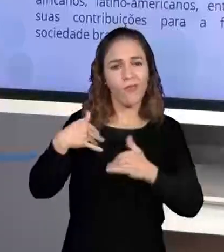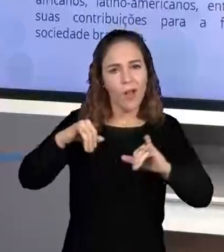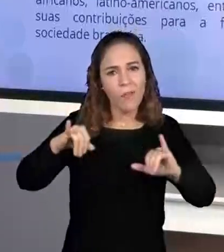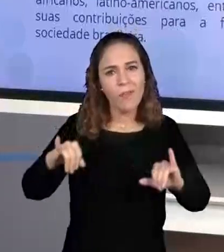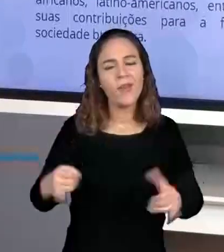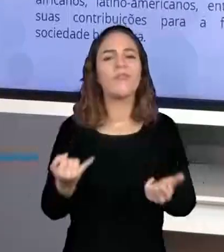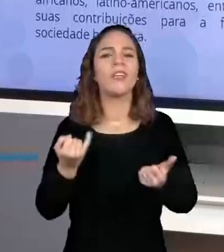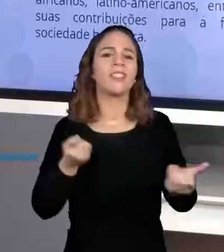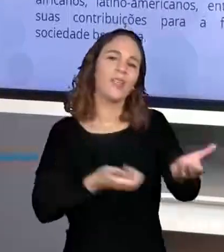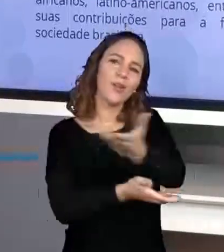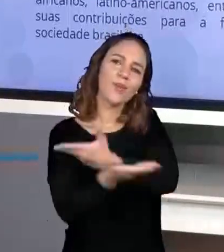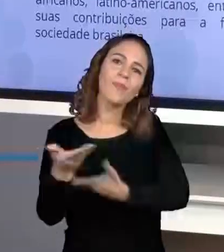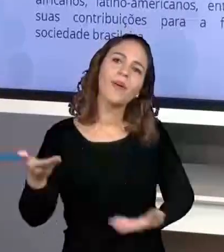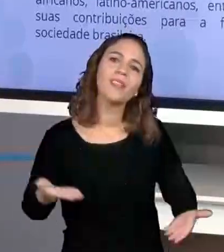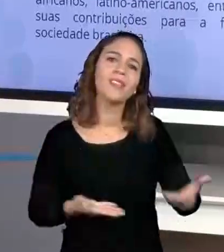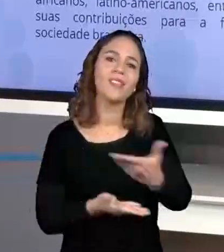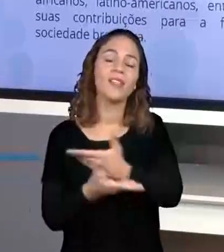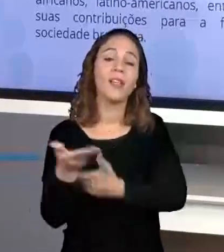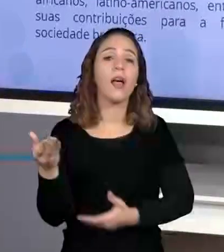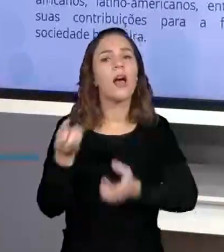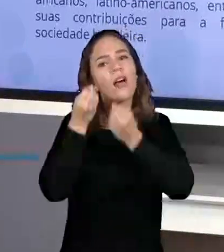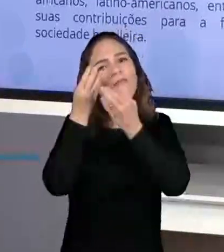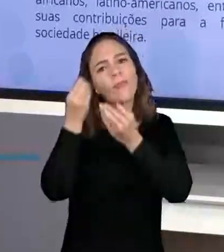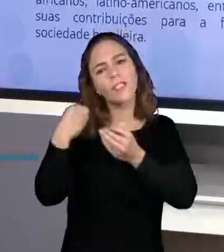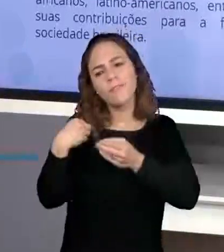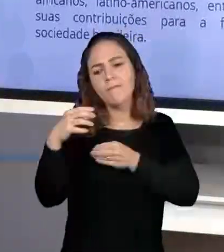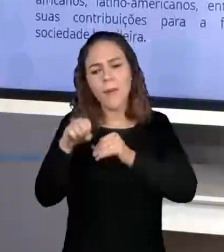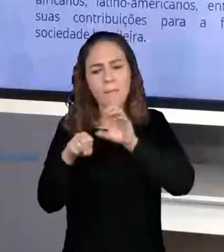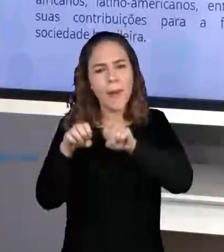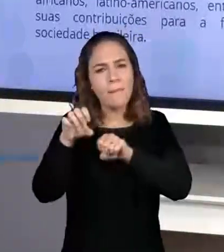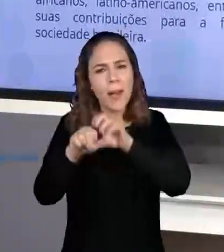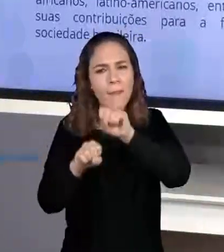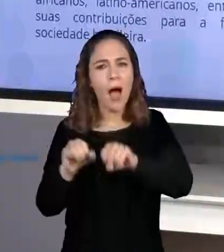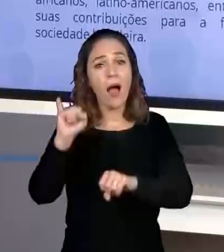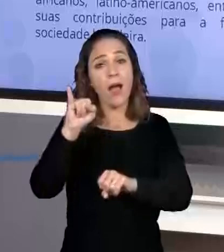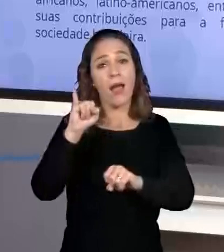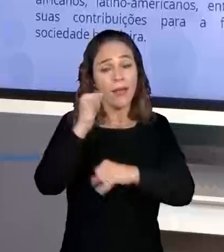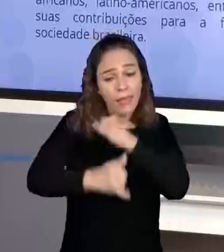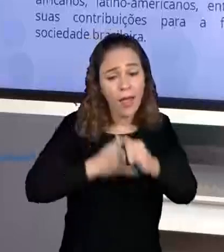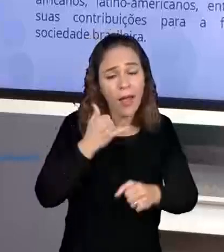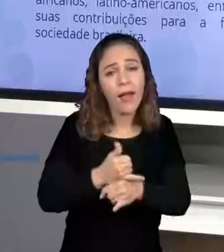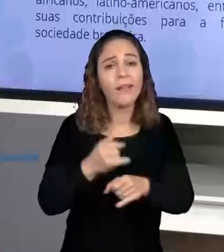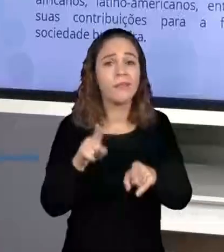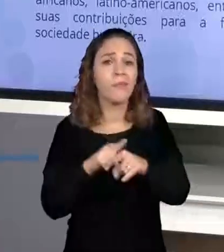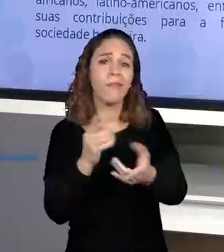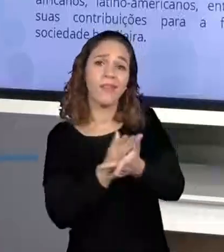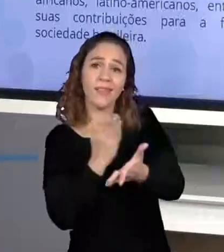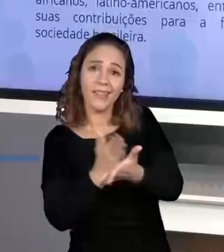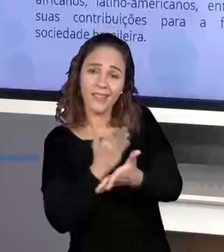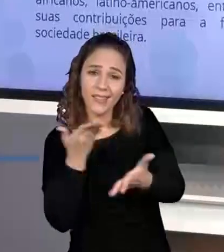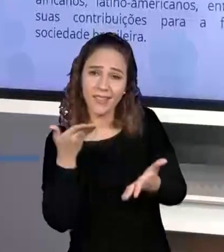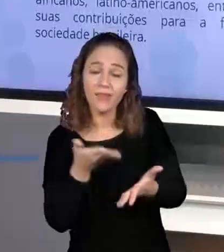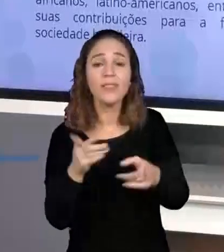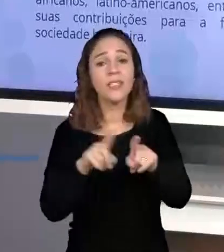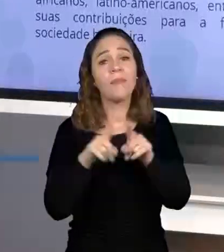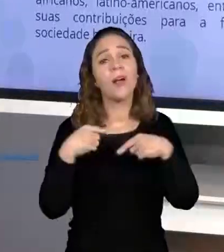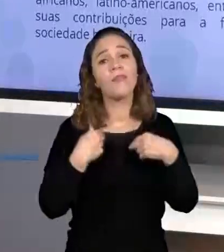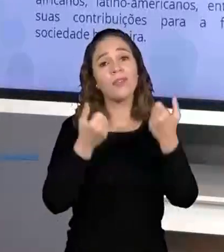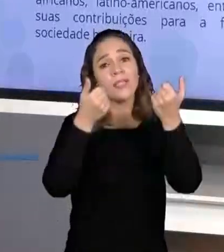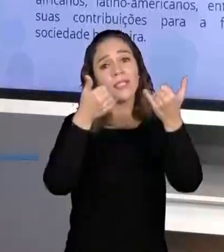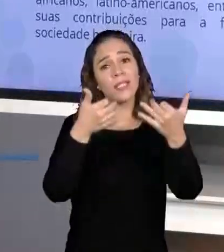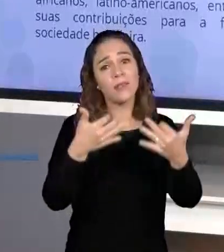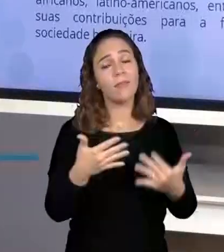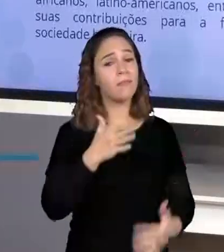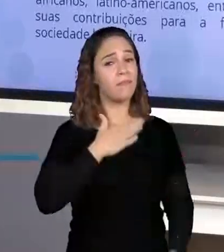as informações que a gente acabou buscando aí, tanto na internet quanto em livros. E também vou falar um pouco da história da vida do professor